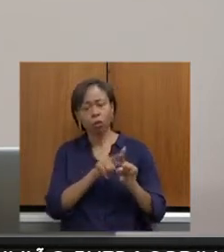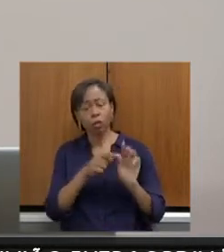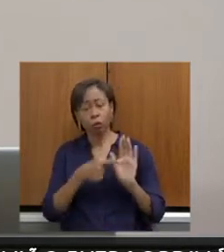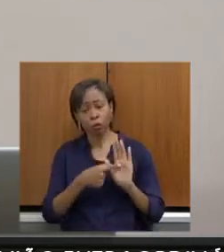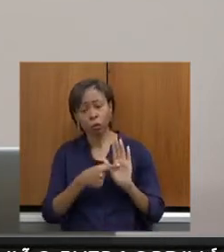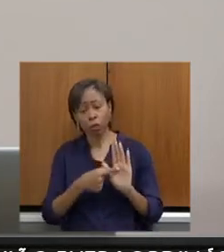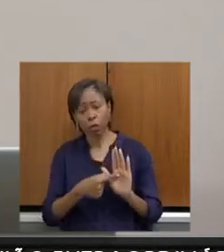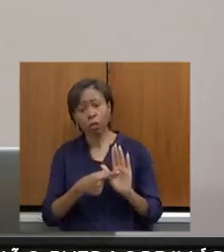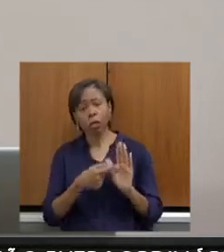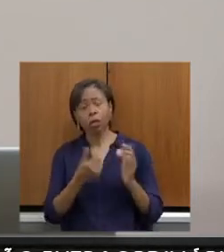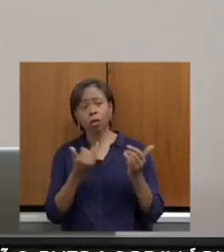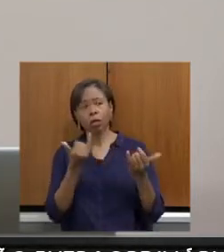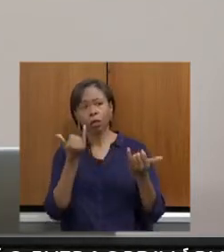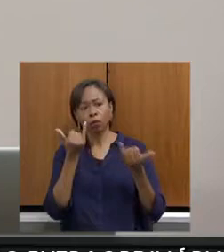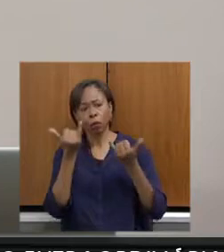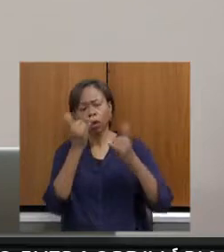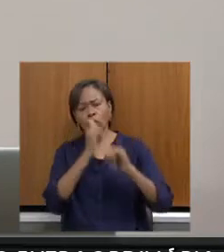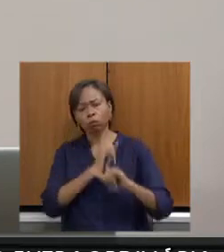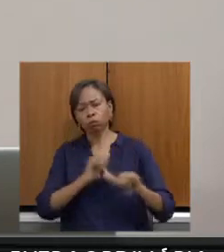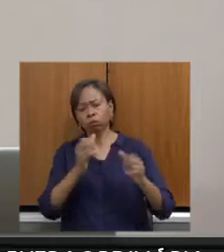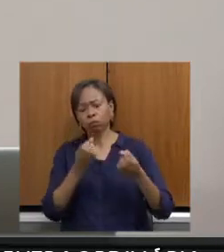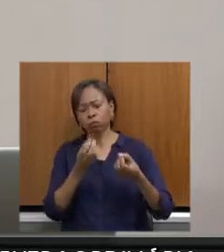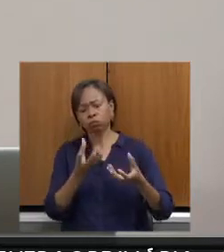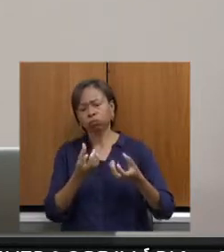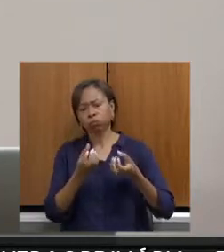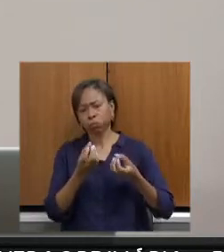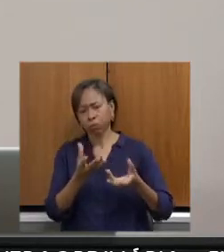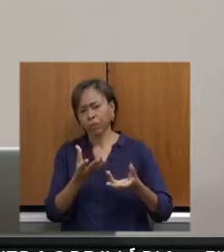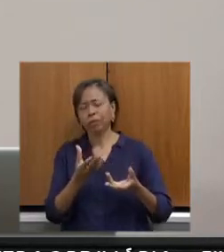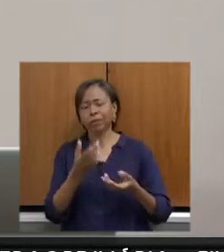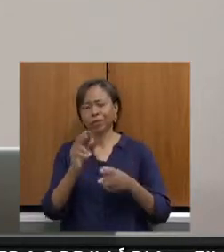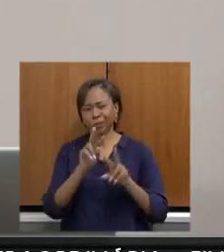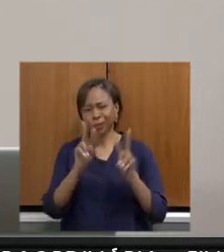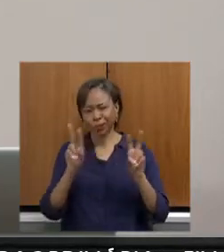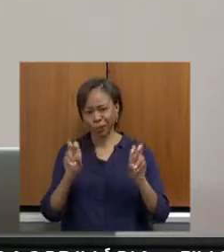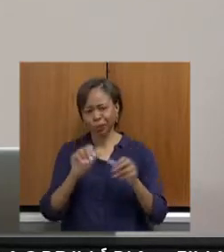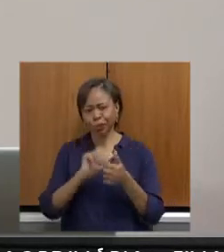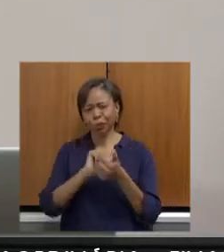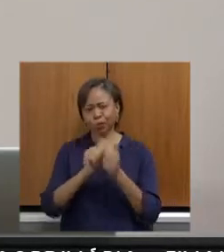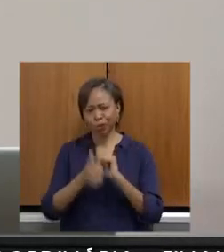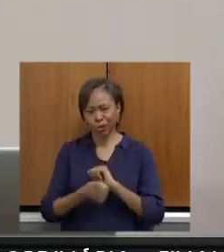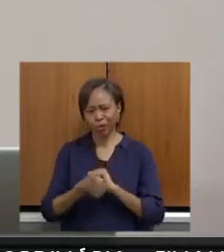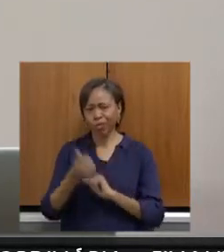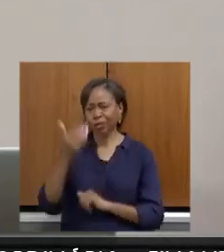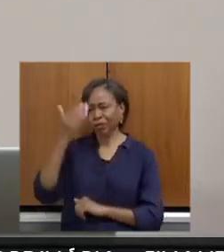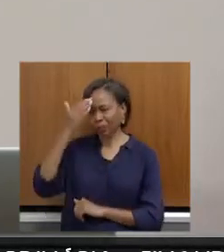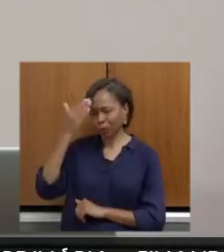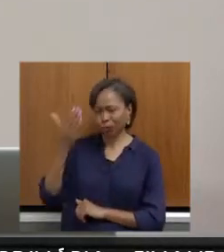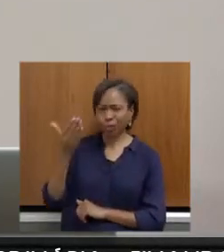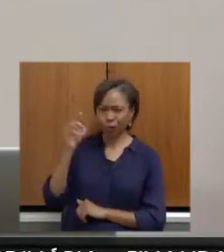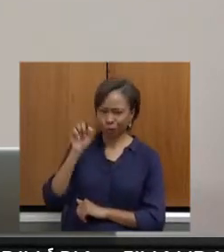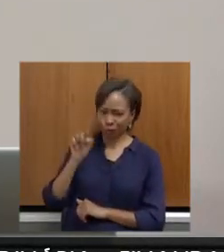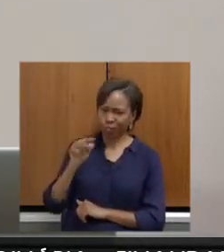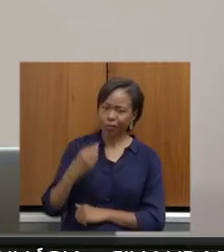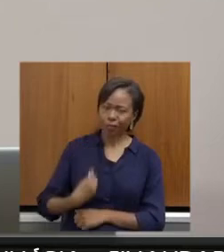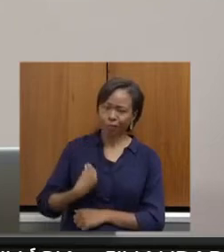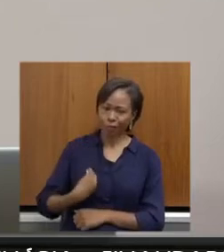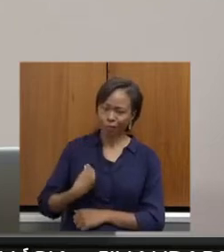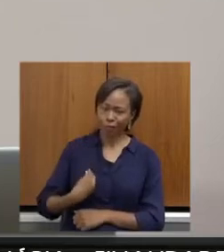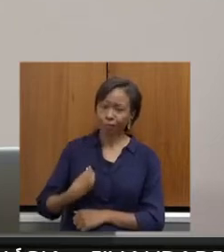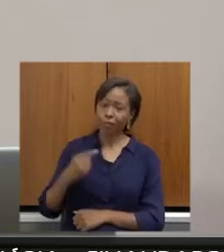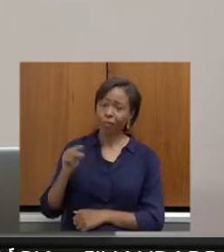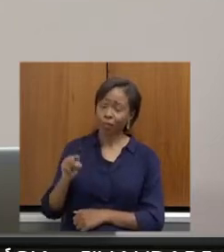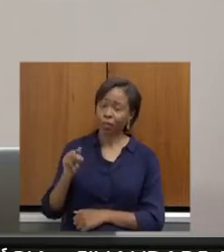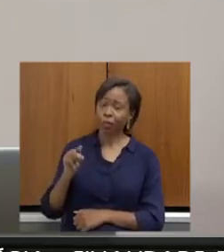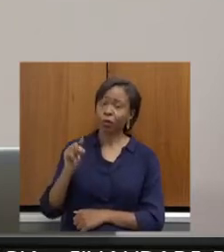vamos, acabou que aberto também sobre isso. Obrigado pela sua participação, pelo seu empenho e pelo conhecimento